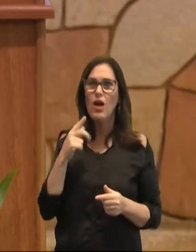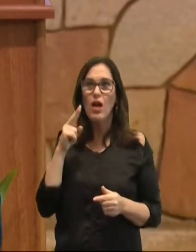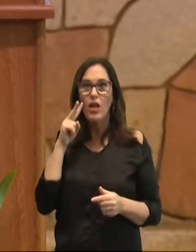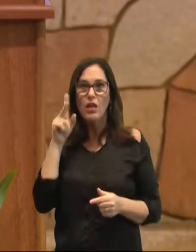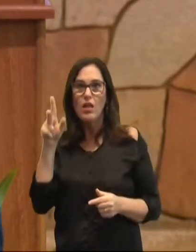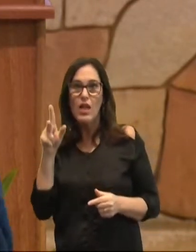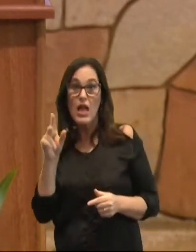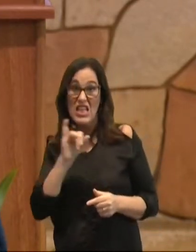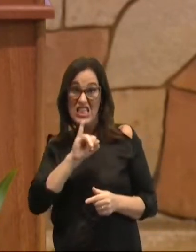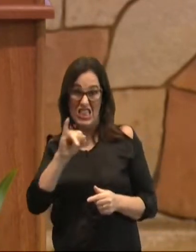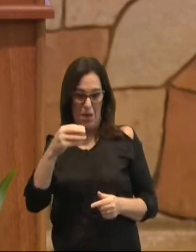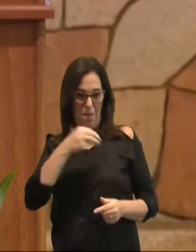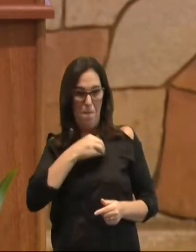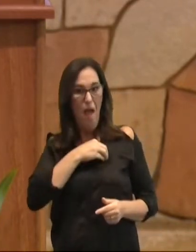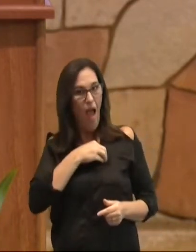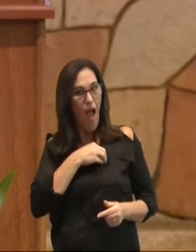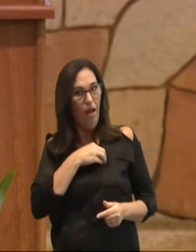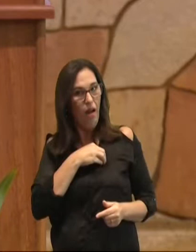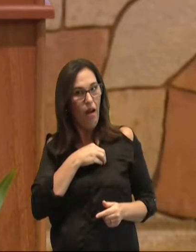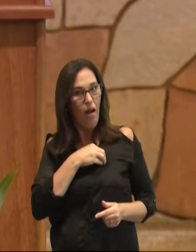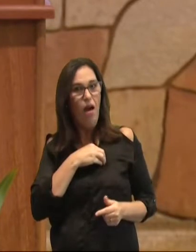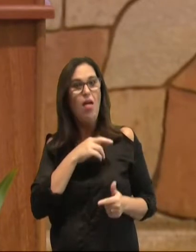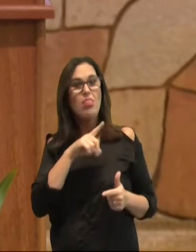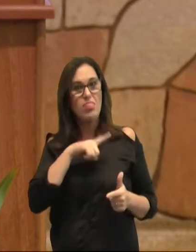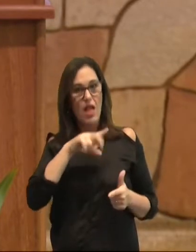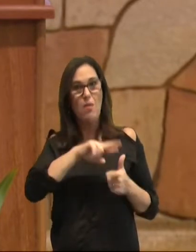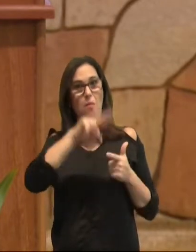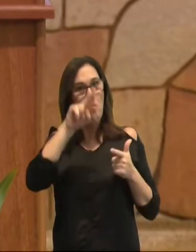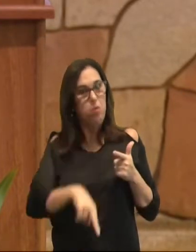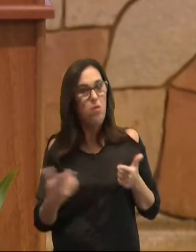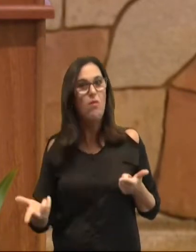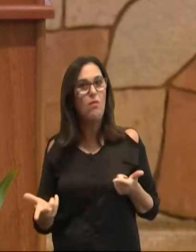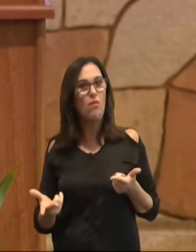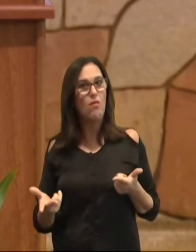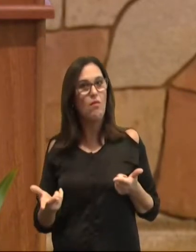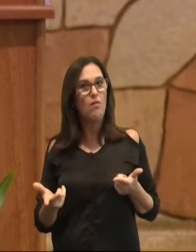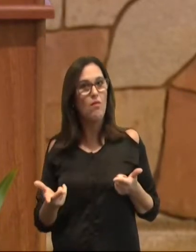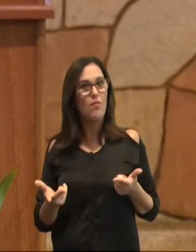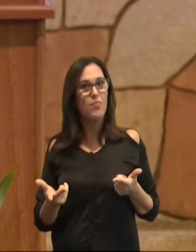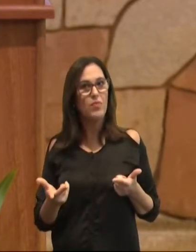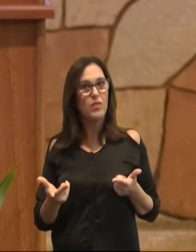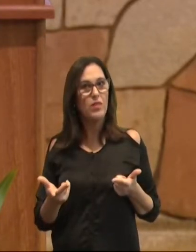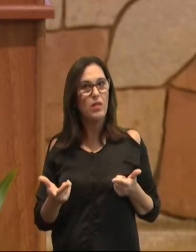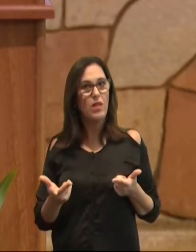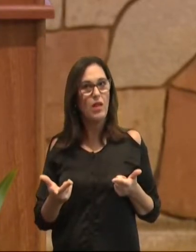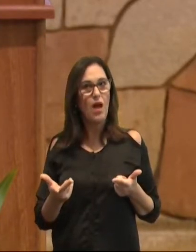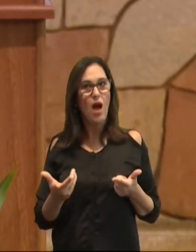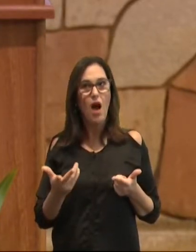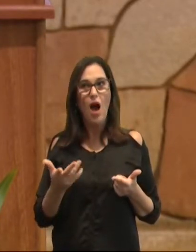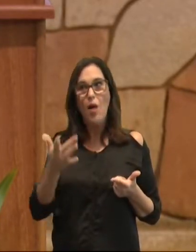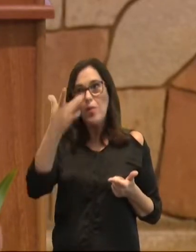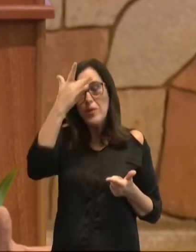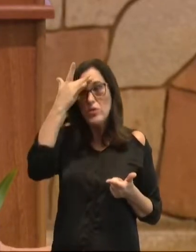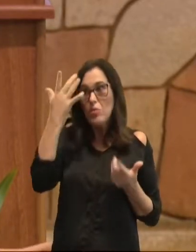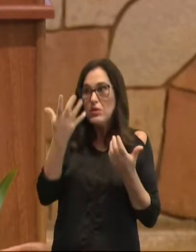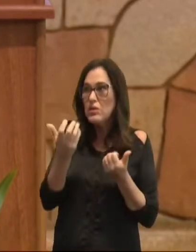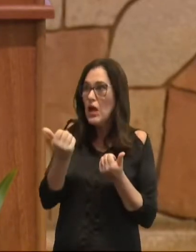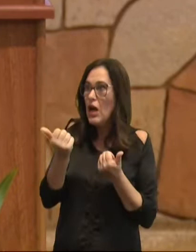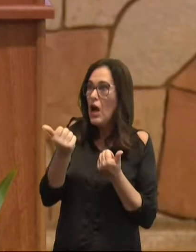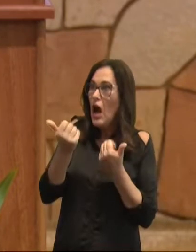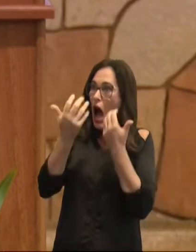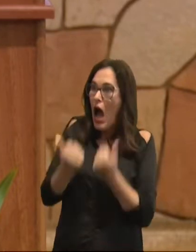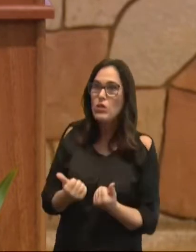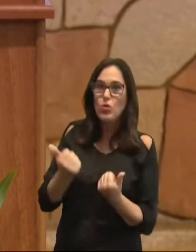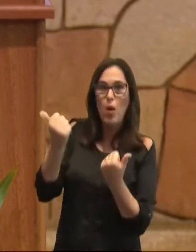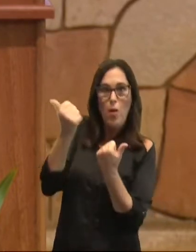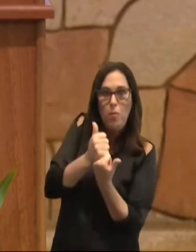e que alguém devia pagar por esse pecado. Alguém devia tomar essa consequência. No Velho Testamento,